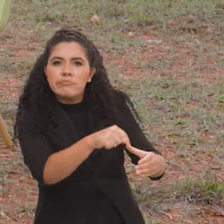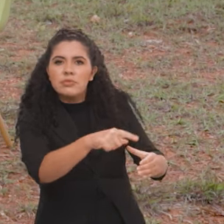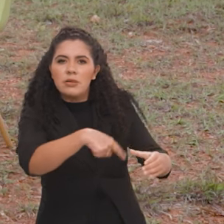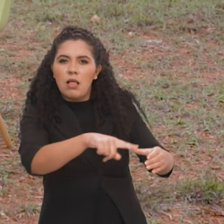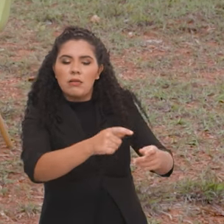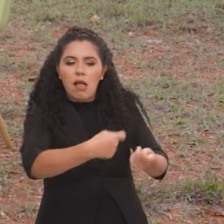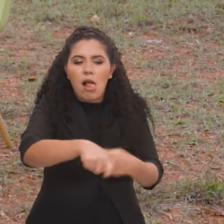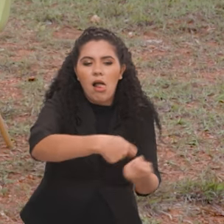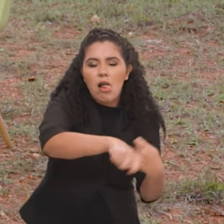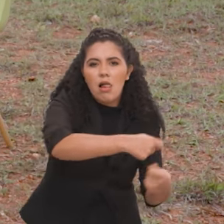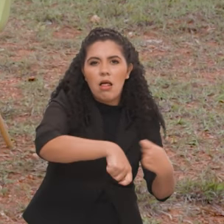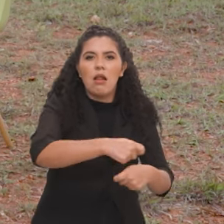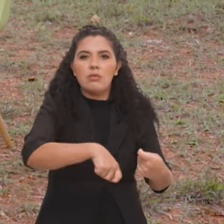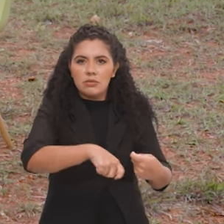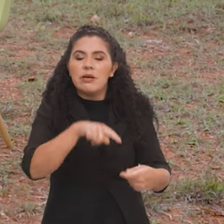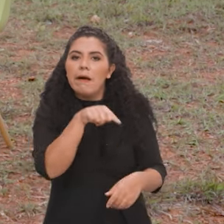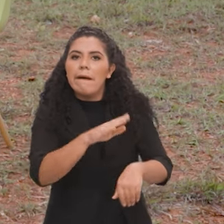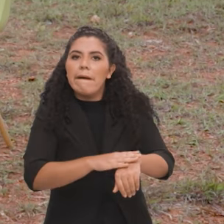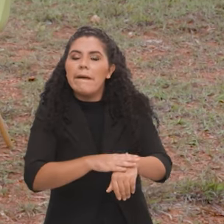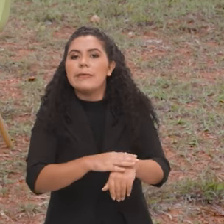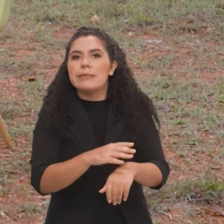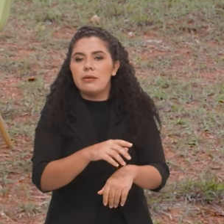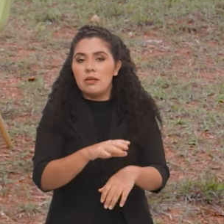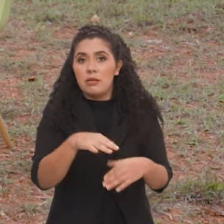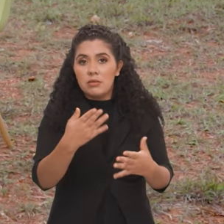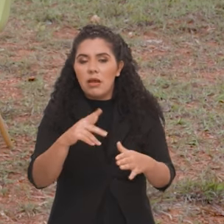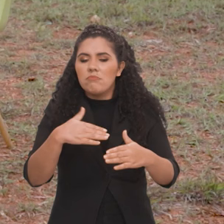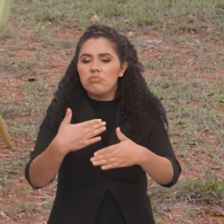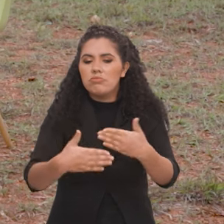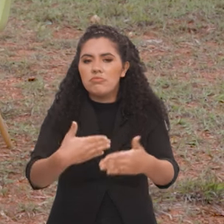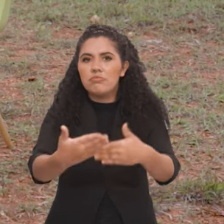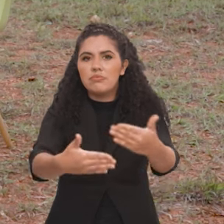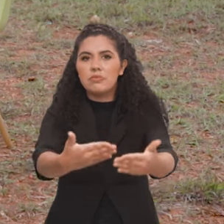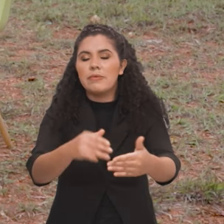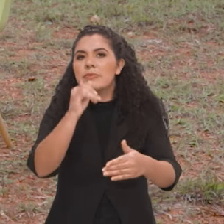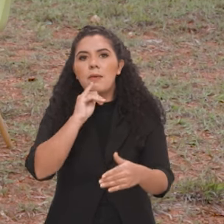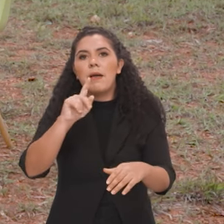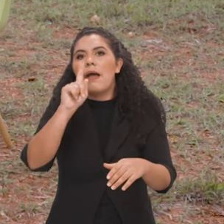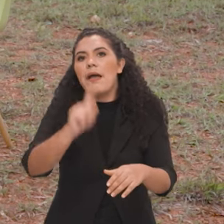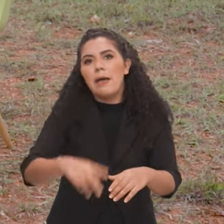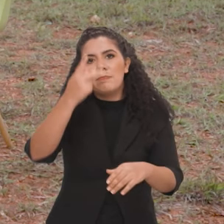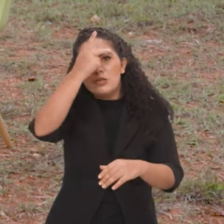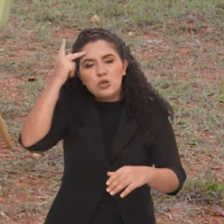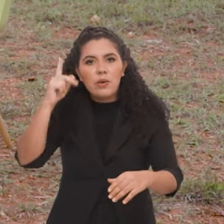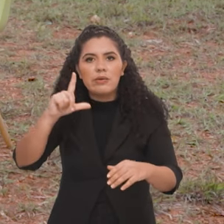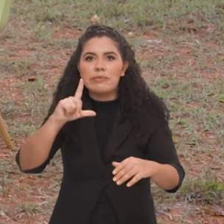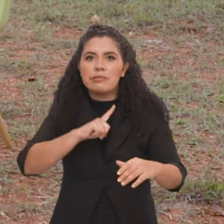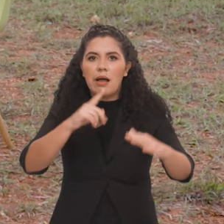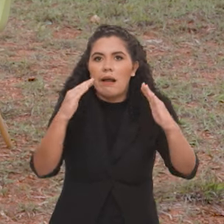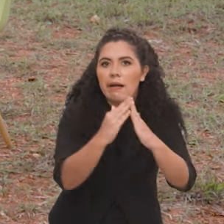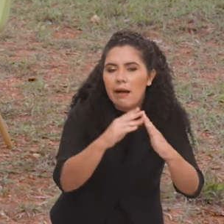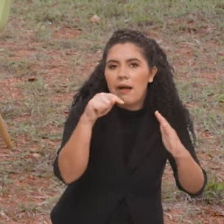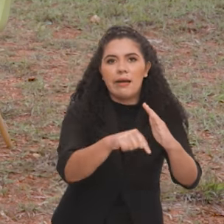prática e que isso tem, acaba que o destino final é a casa de alguém, enfim, é alguém